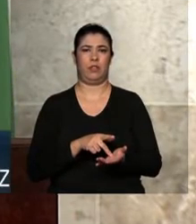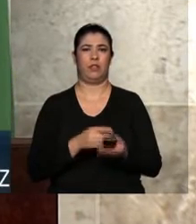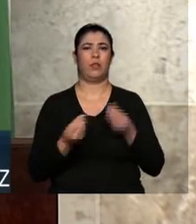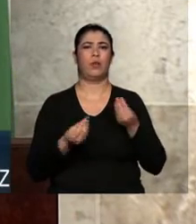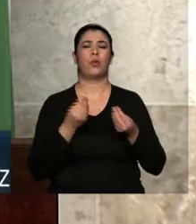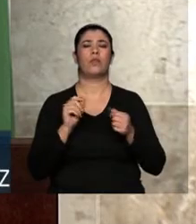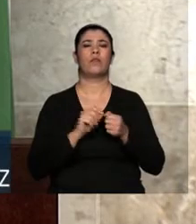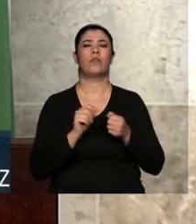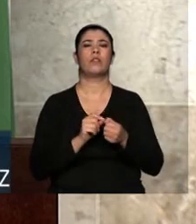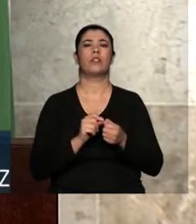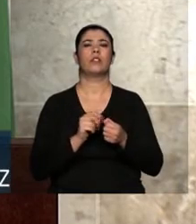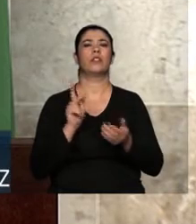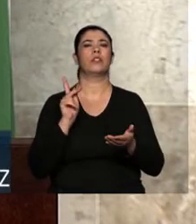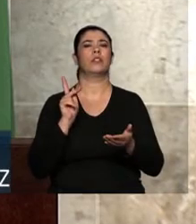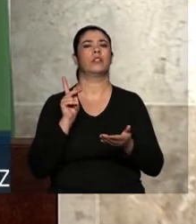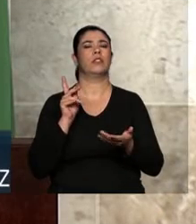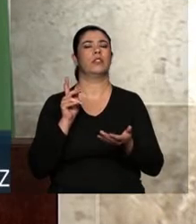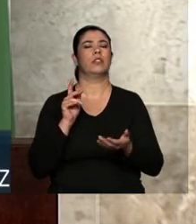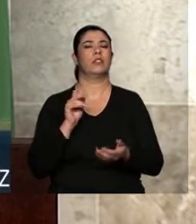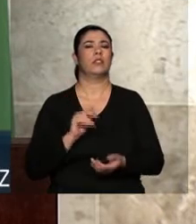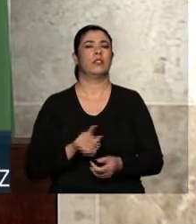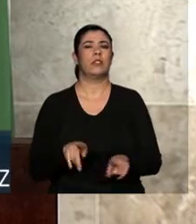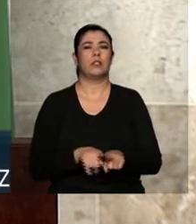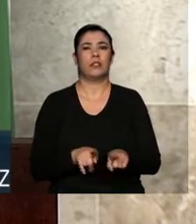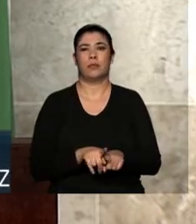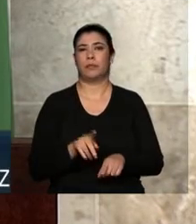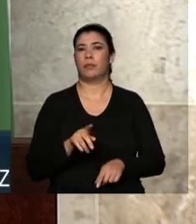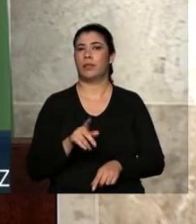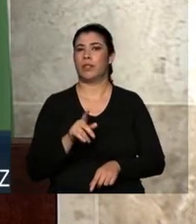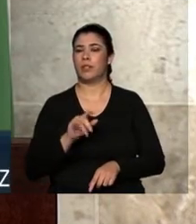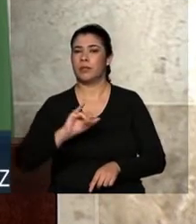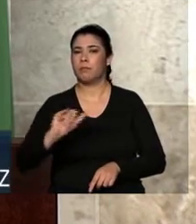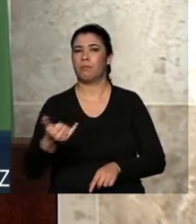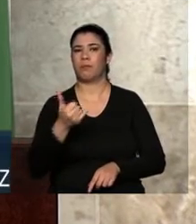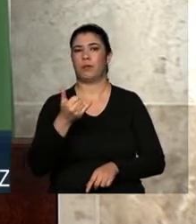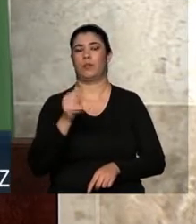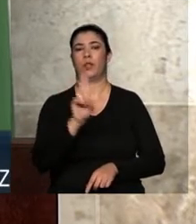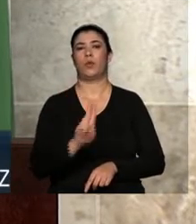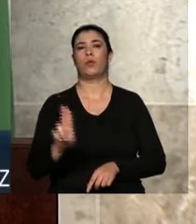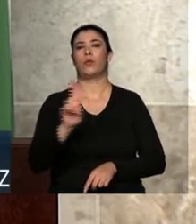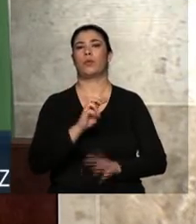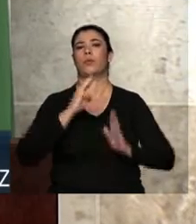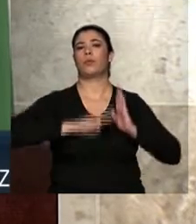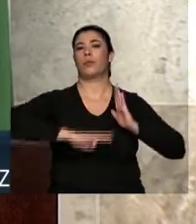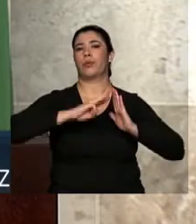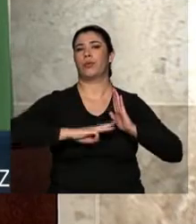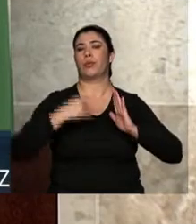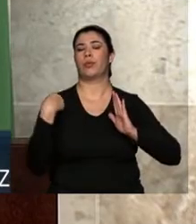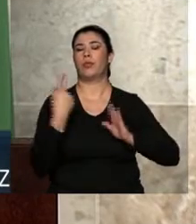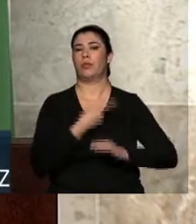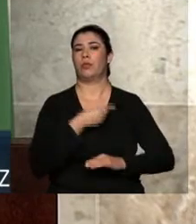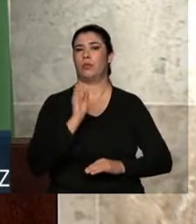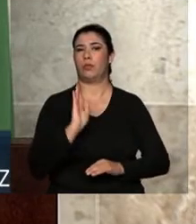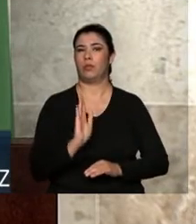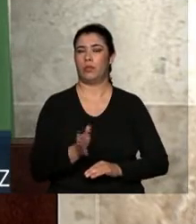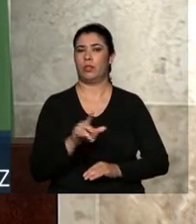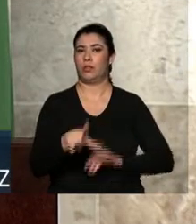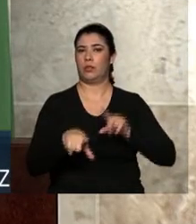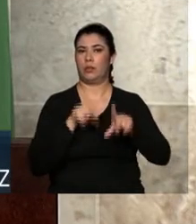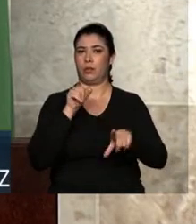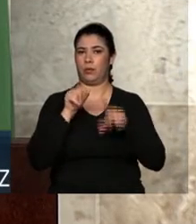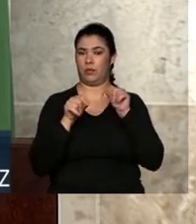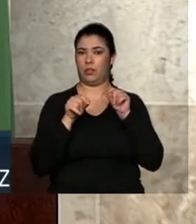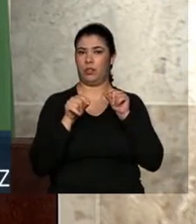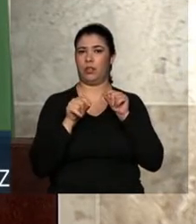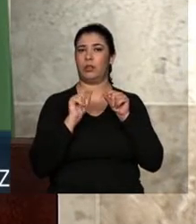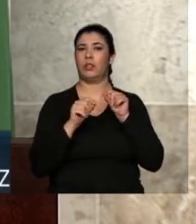fazer, inclusive, e utilizar, inclusive, uma metodologia que nós adotamos dentro do